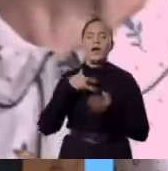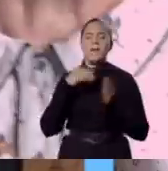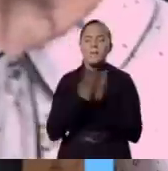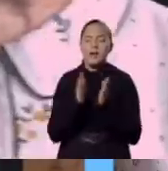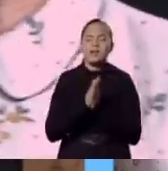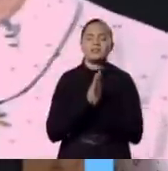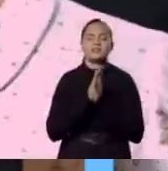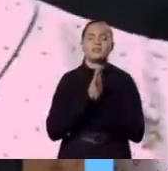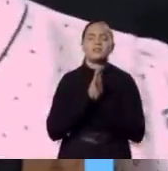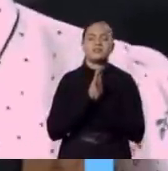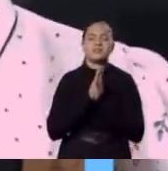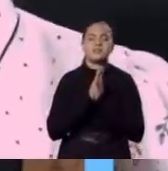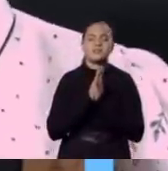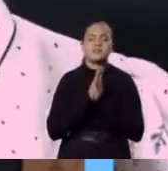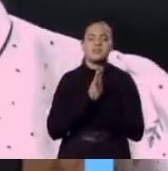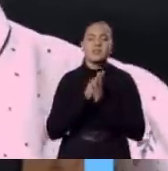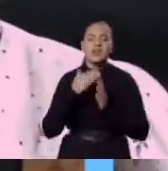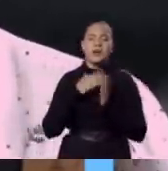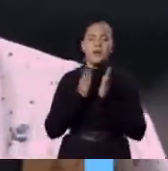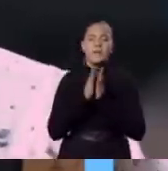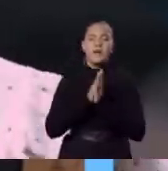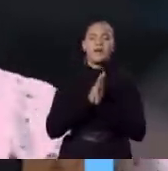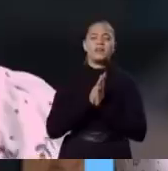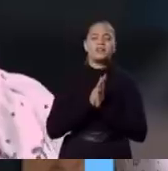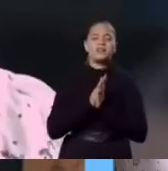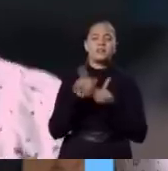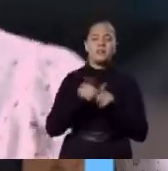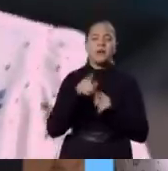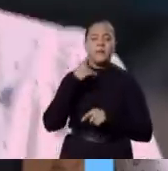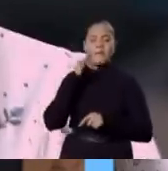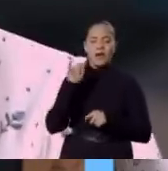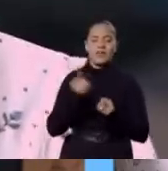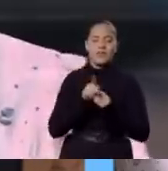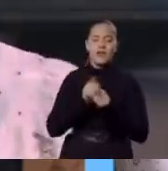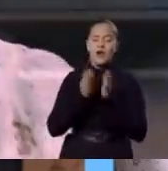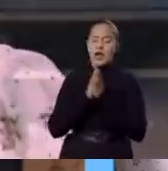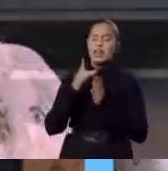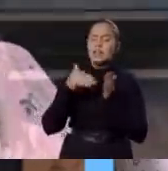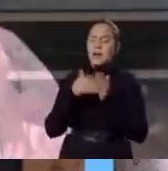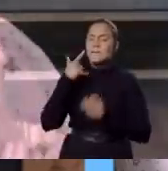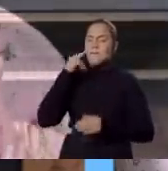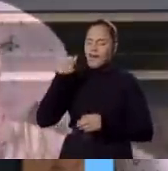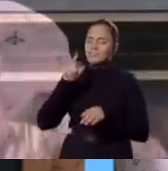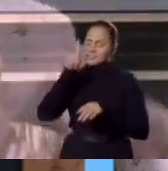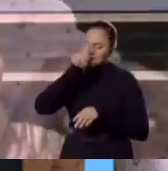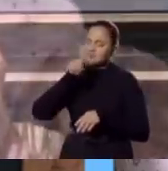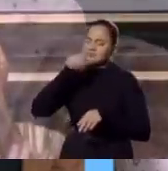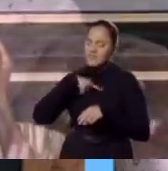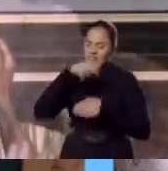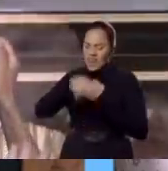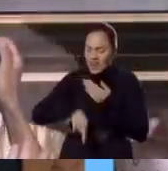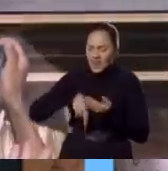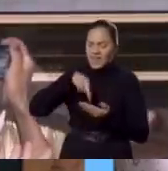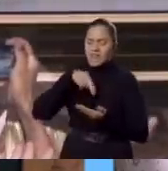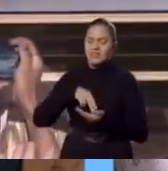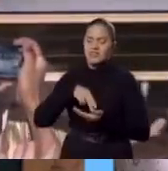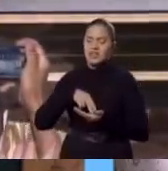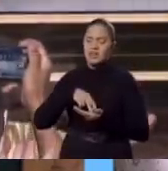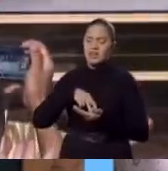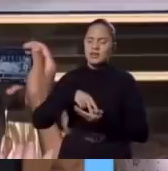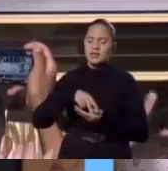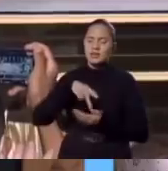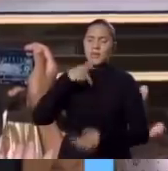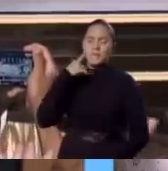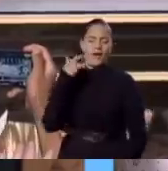Até pelo próprio Pai, Senhor E o Senhor levantando de volta,